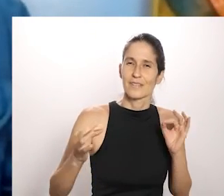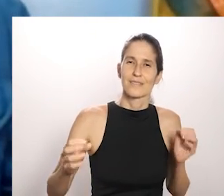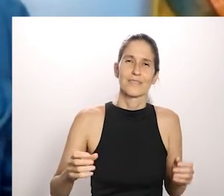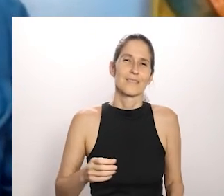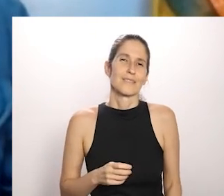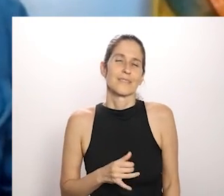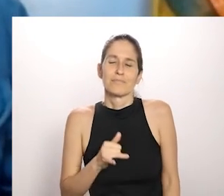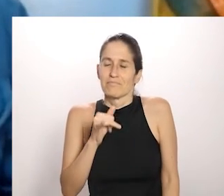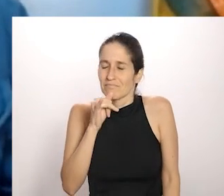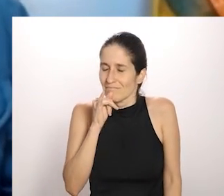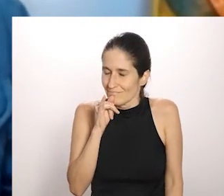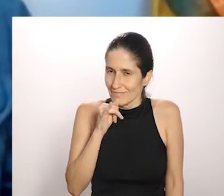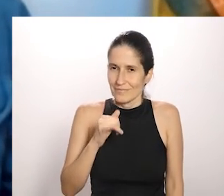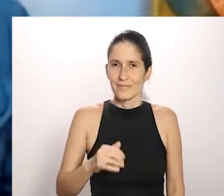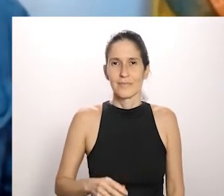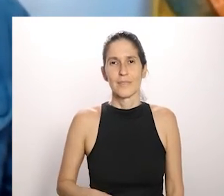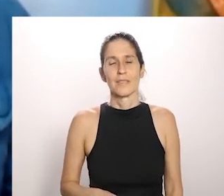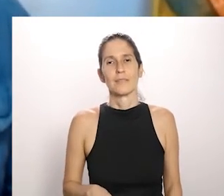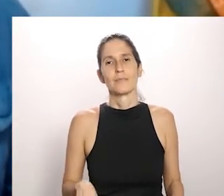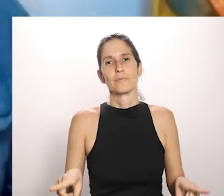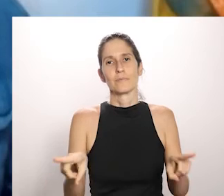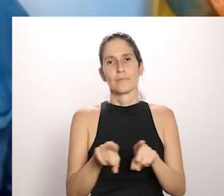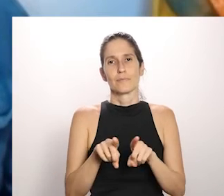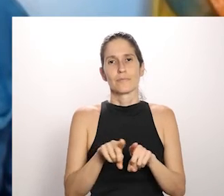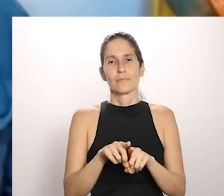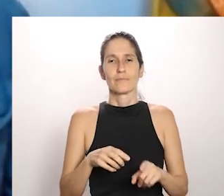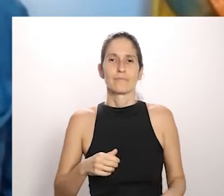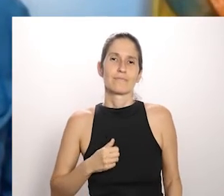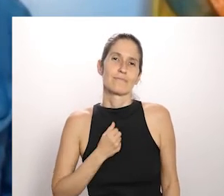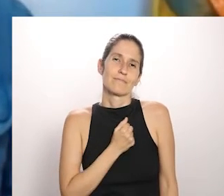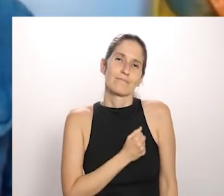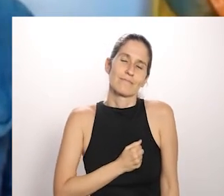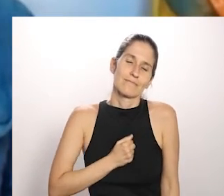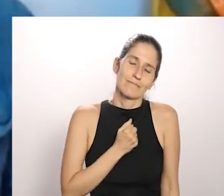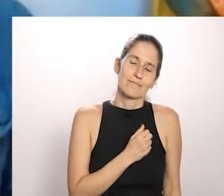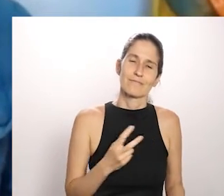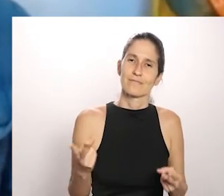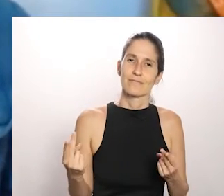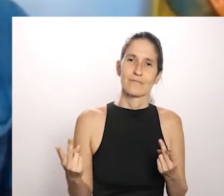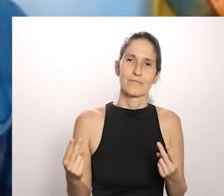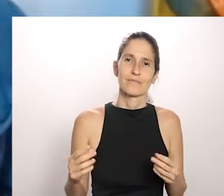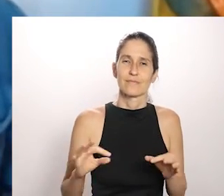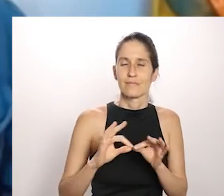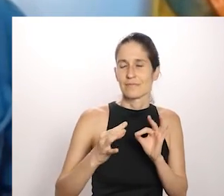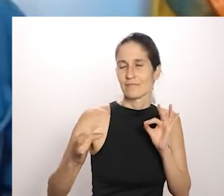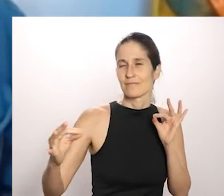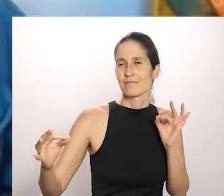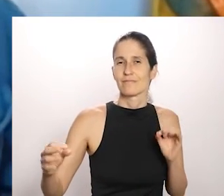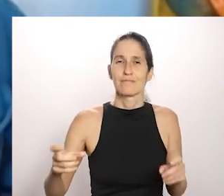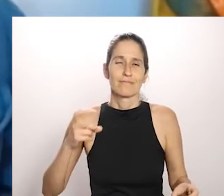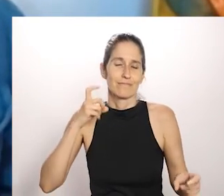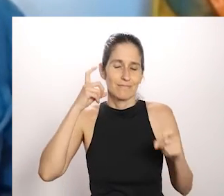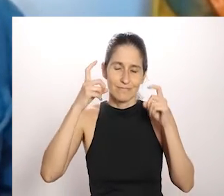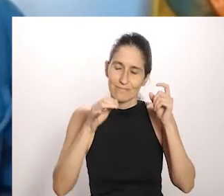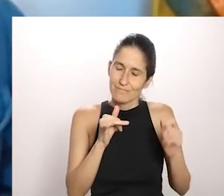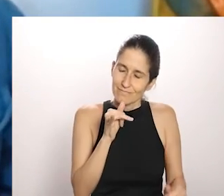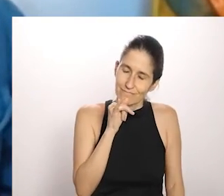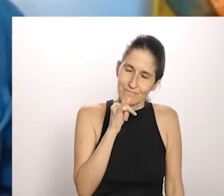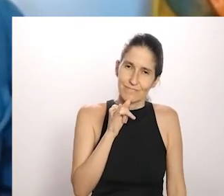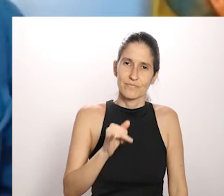atormenta. Mas se eu eu estou igual que a distância me